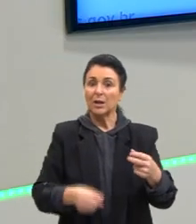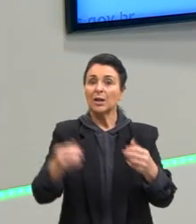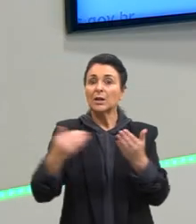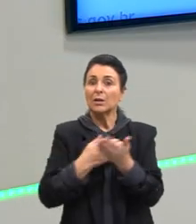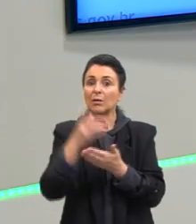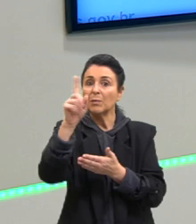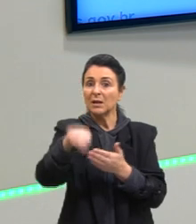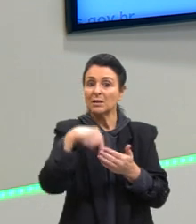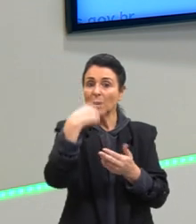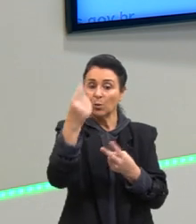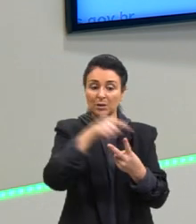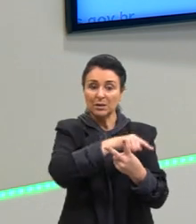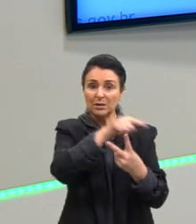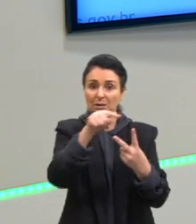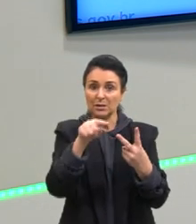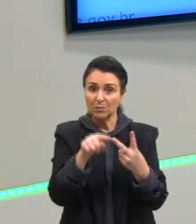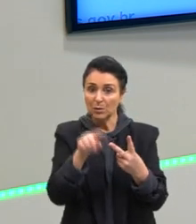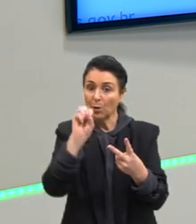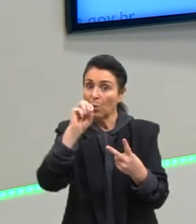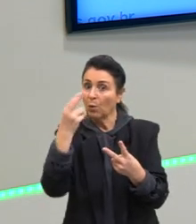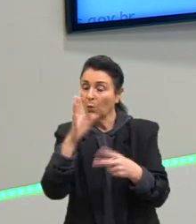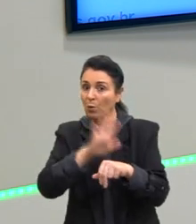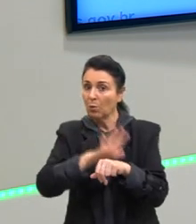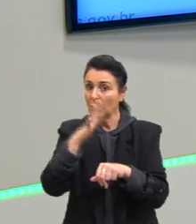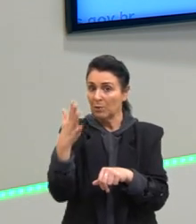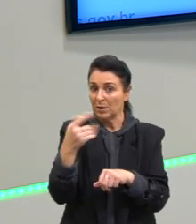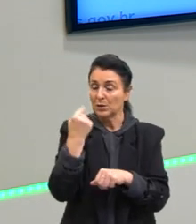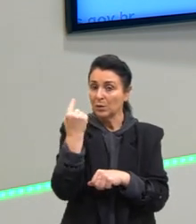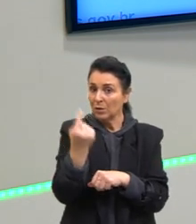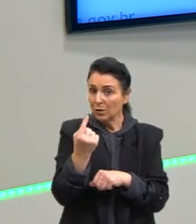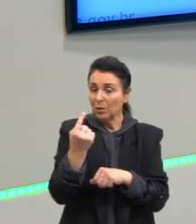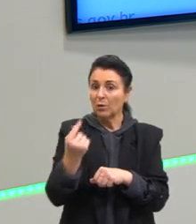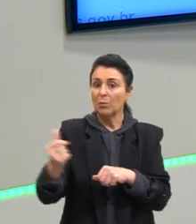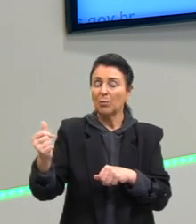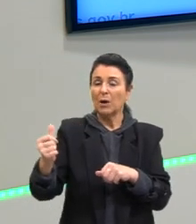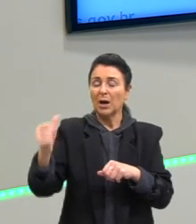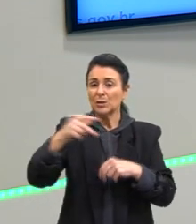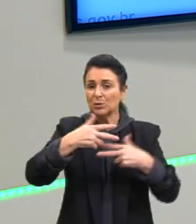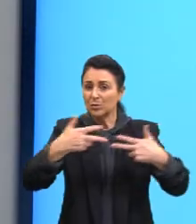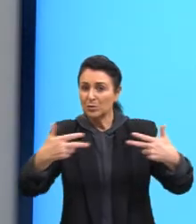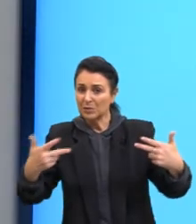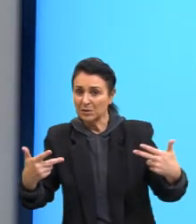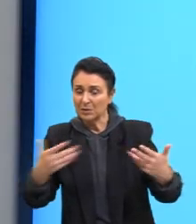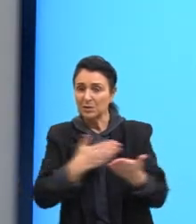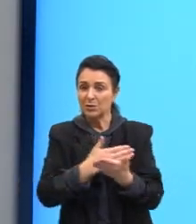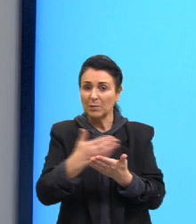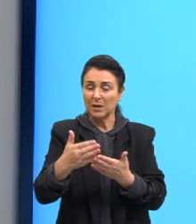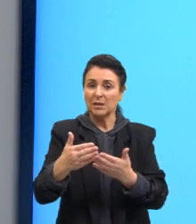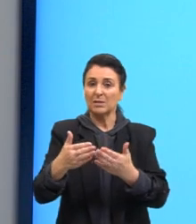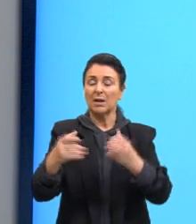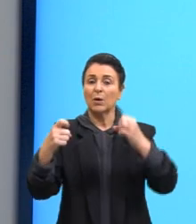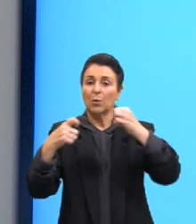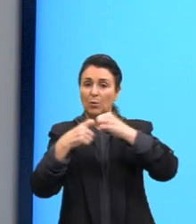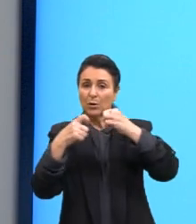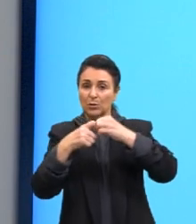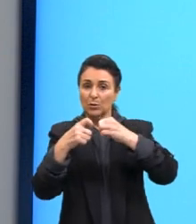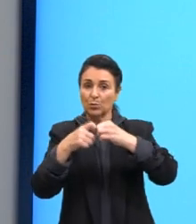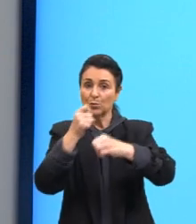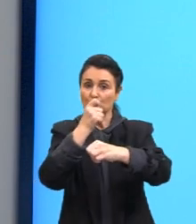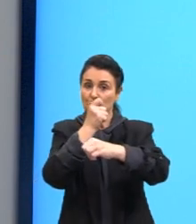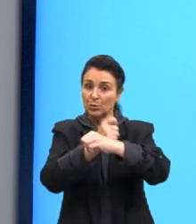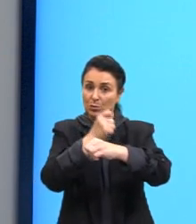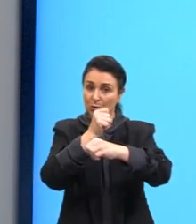substâncias. Está dizendo que desta uma substância eu vou formar um óxido sólido e um óxido gasoso.